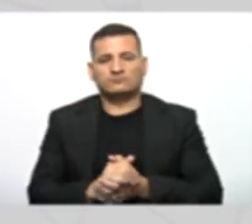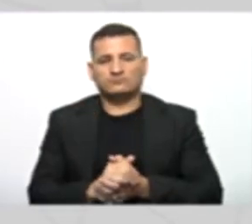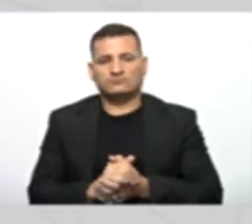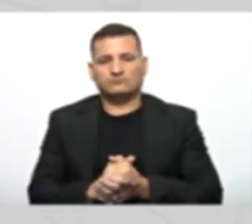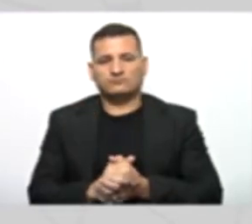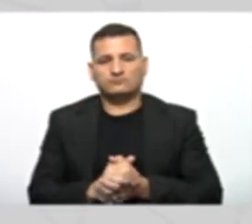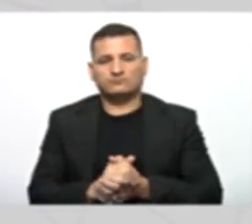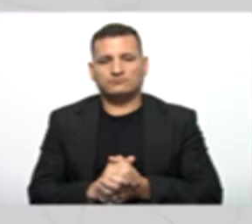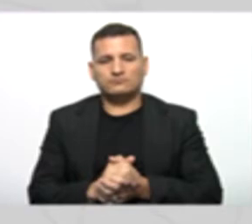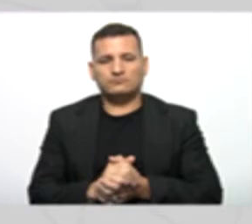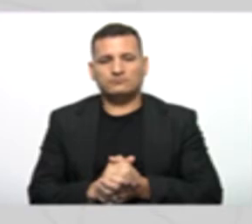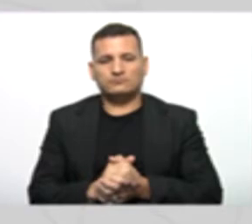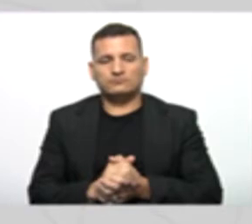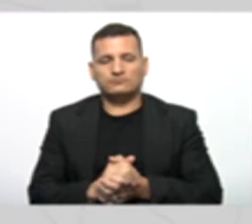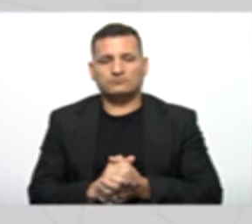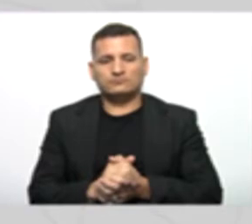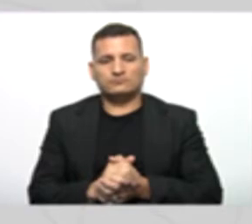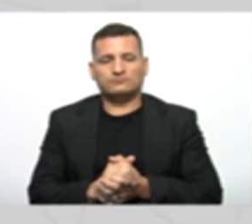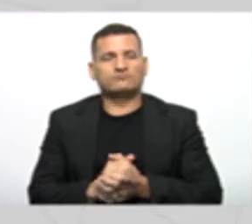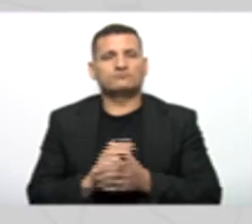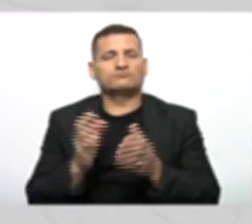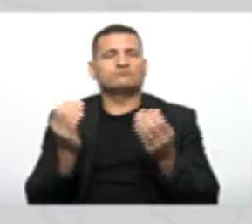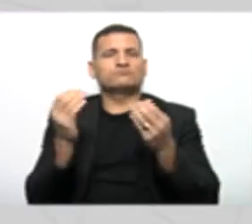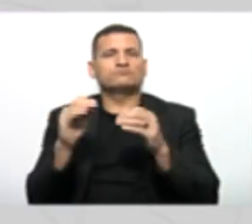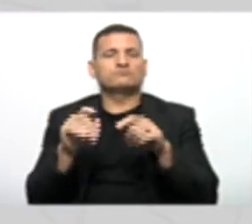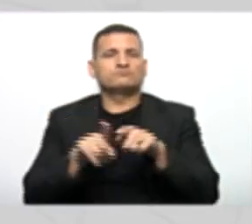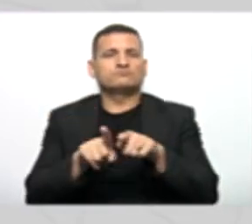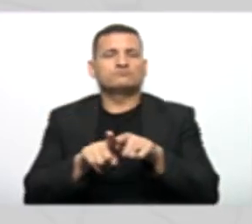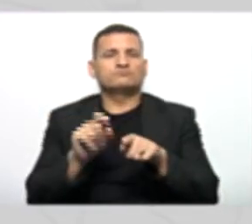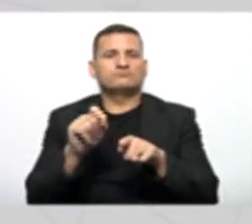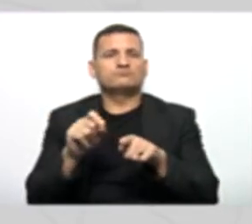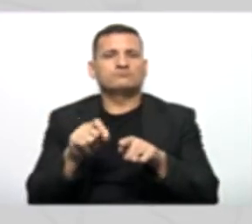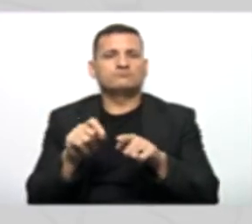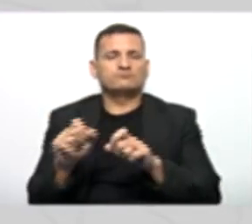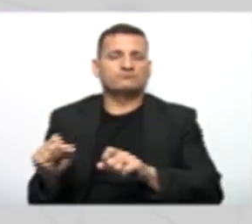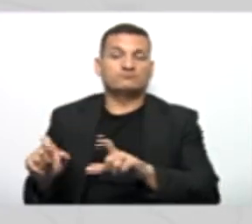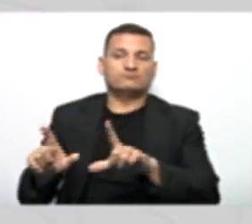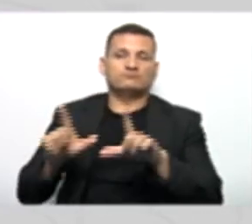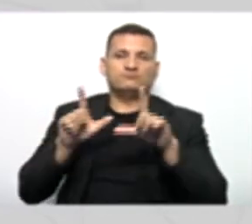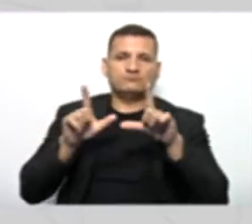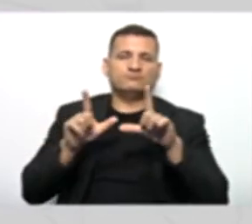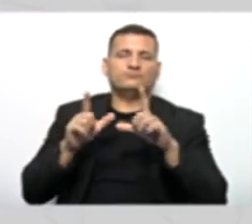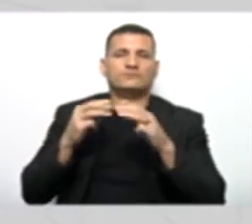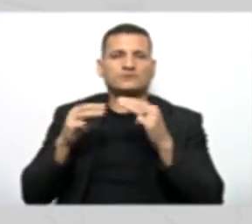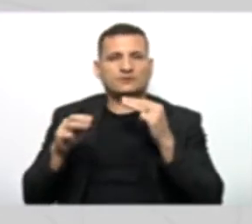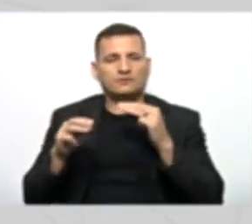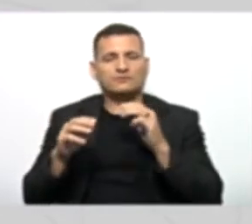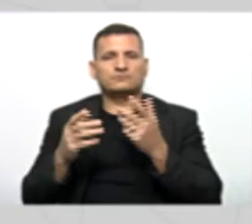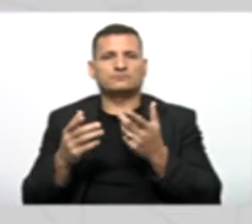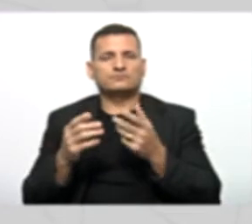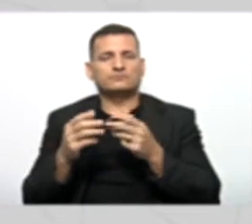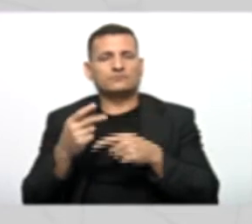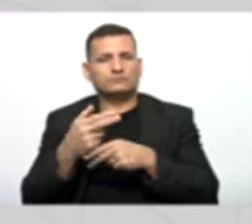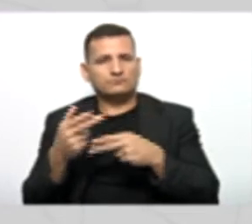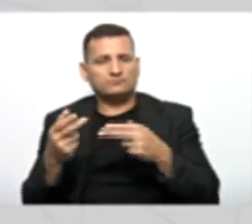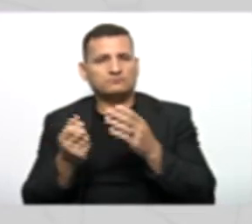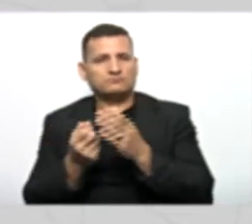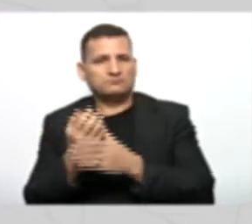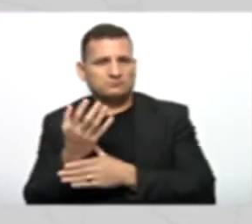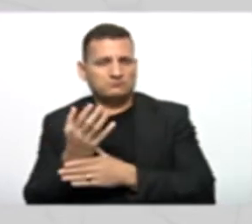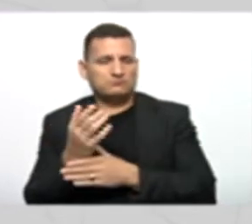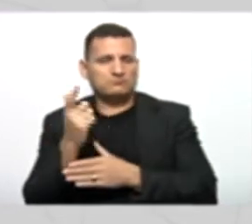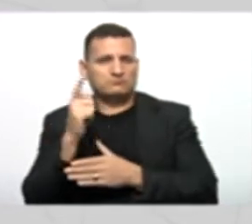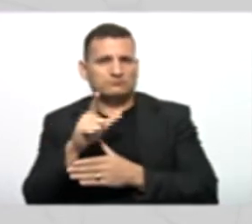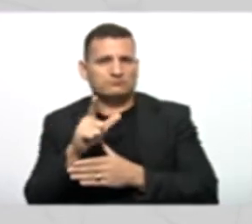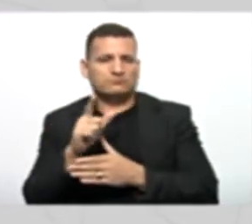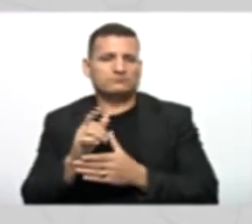ainda aqui dentro do método construtor, uma mensagem dizendo, método construtor chamado com sucesso, objeto criado com sucesso.